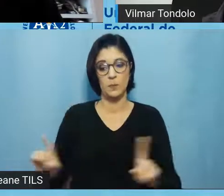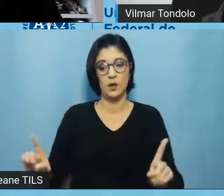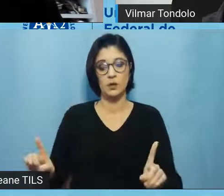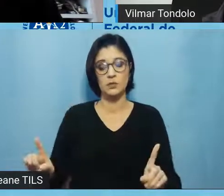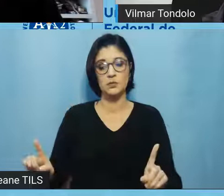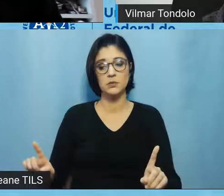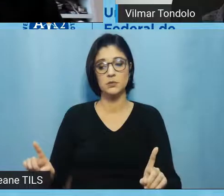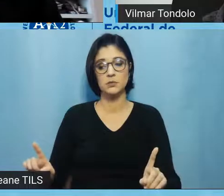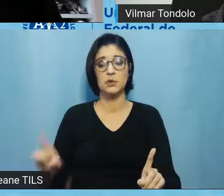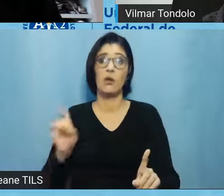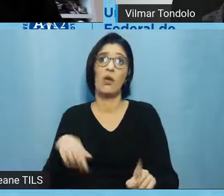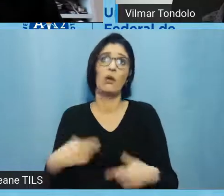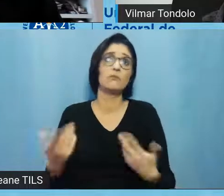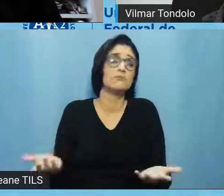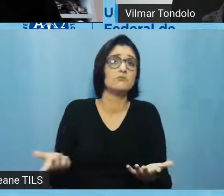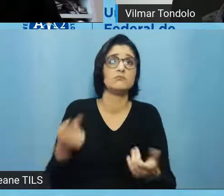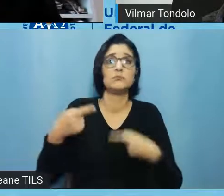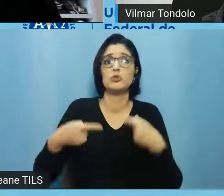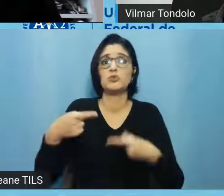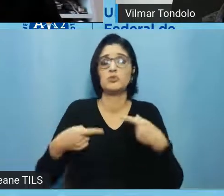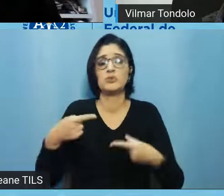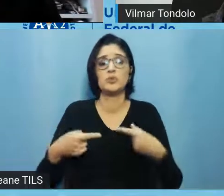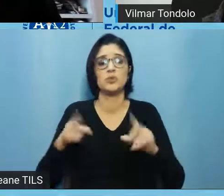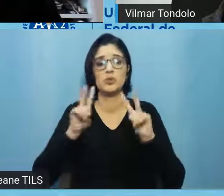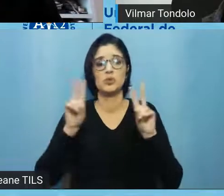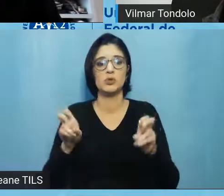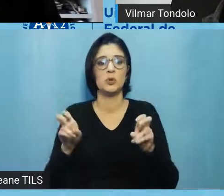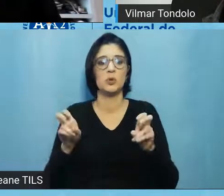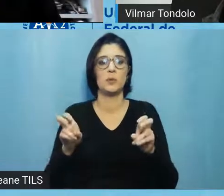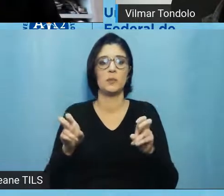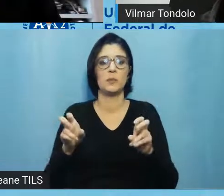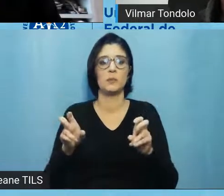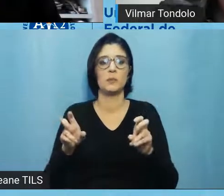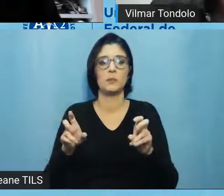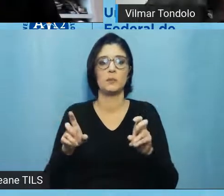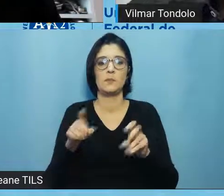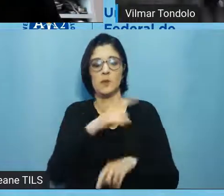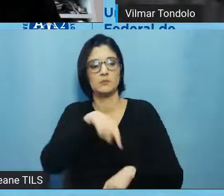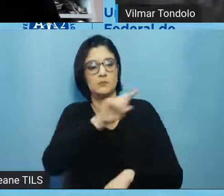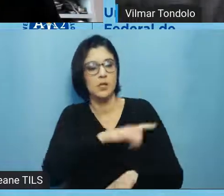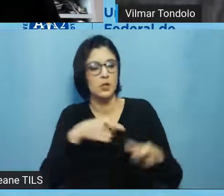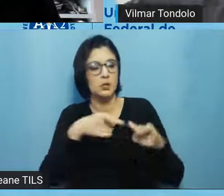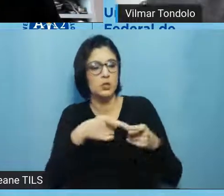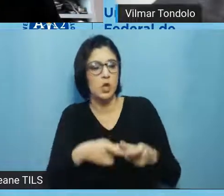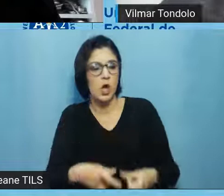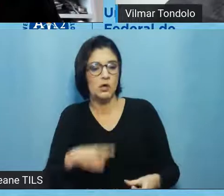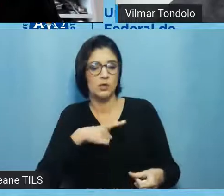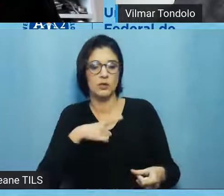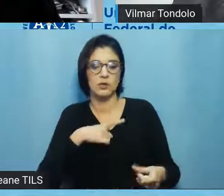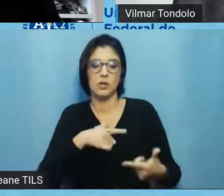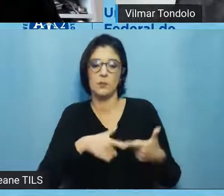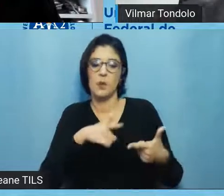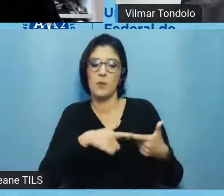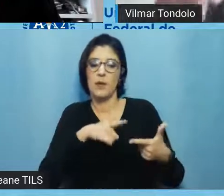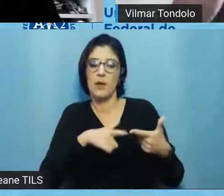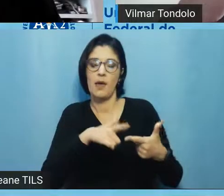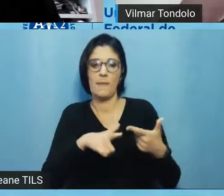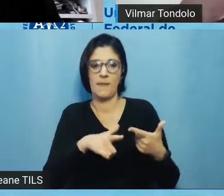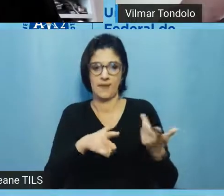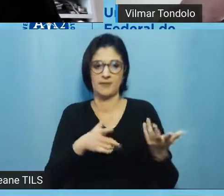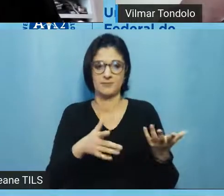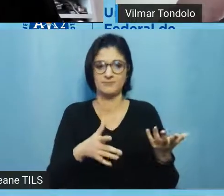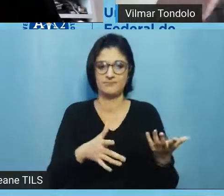tratar questões de... Sim, desvio dos associados. Desvio de conduta. Então,